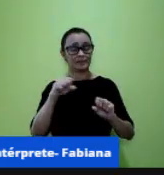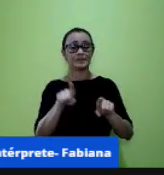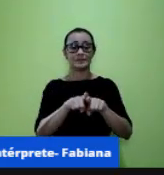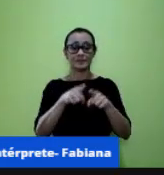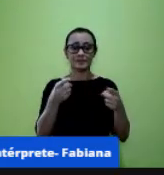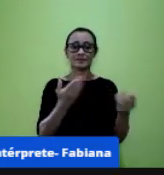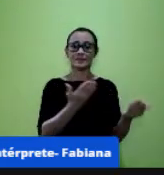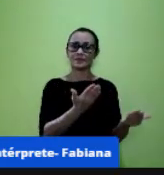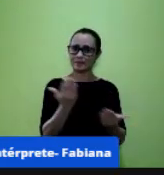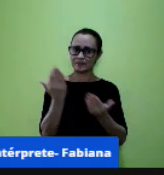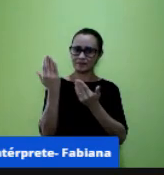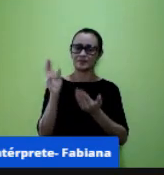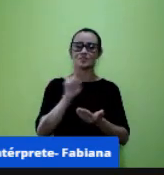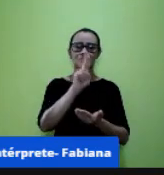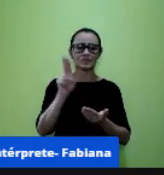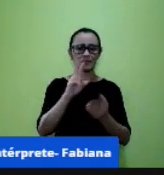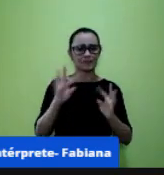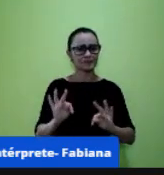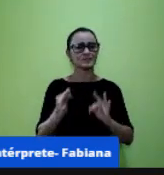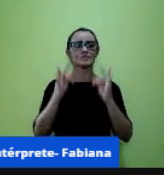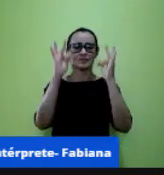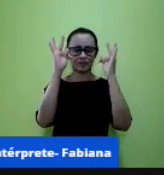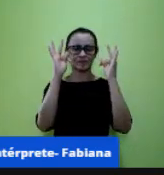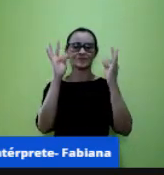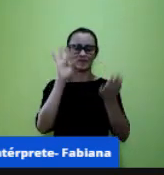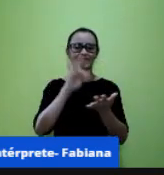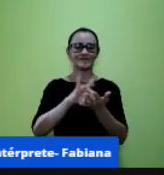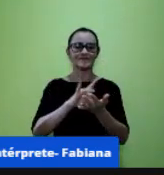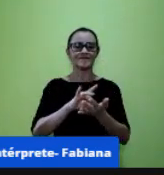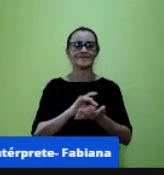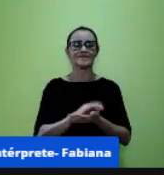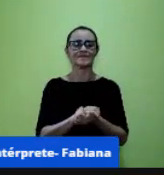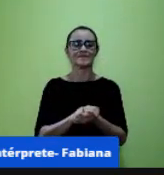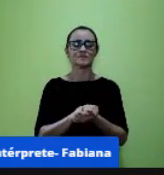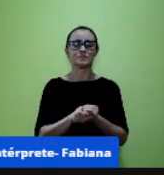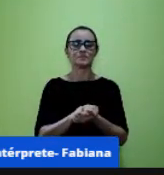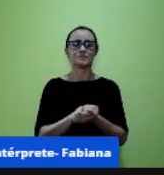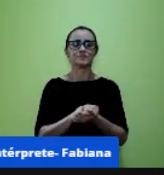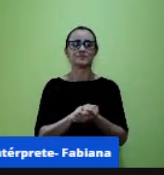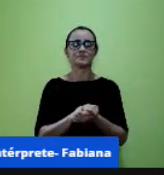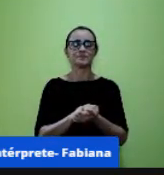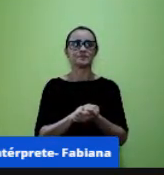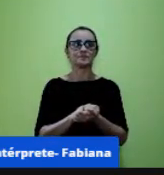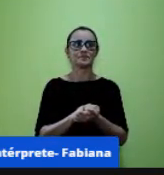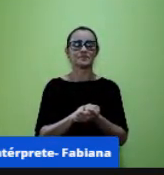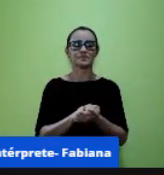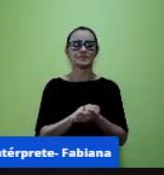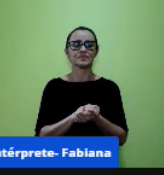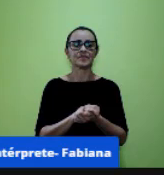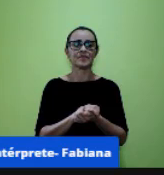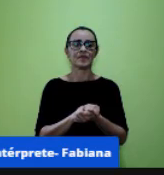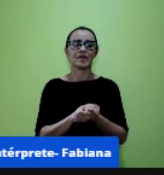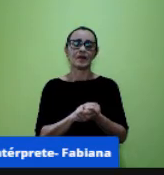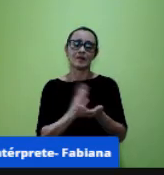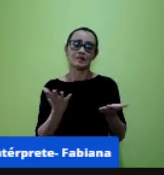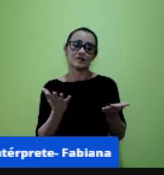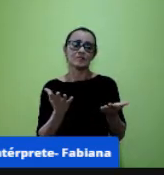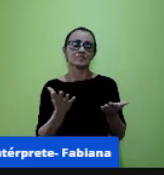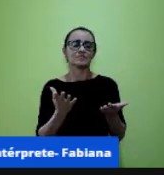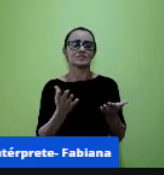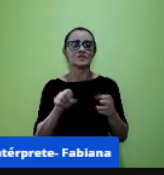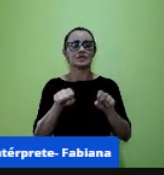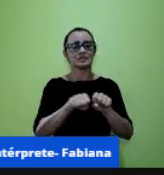tecnologias lá vamos lá então quem já participou das nossas